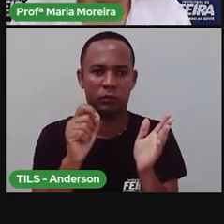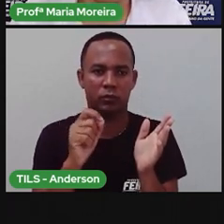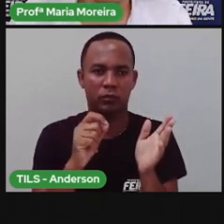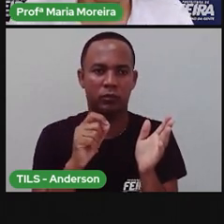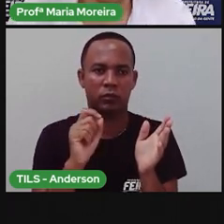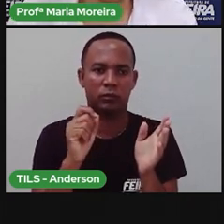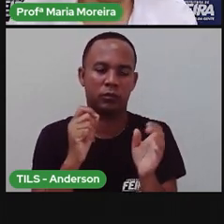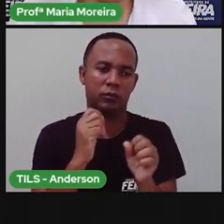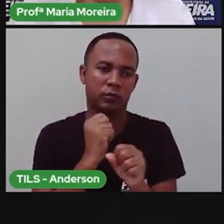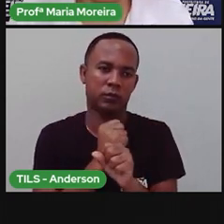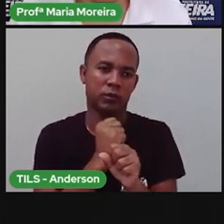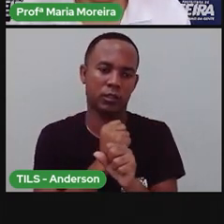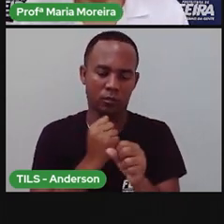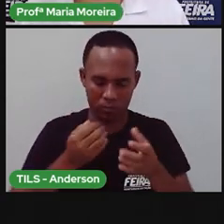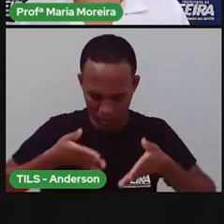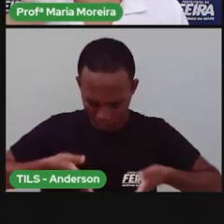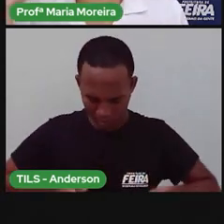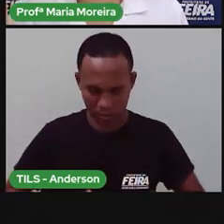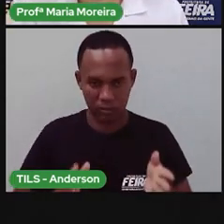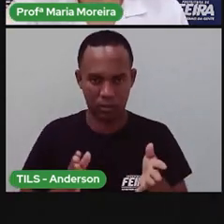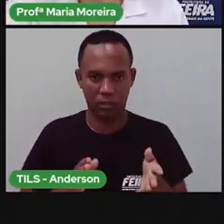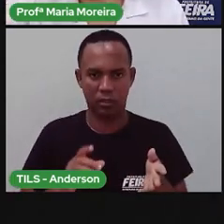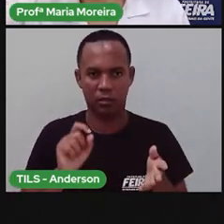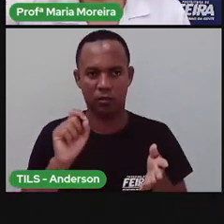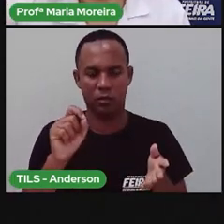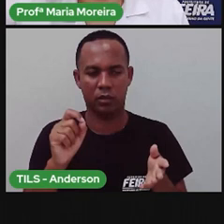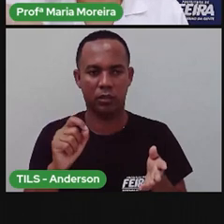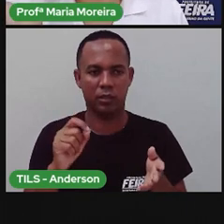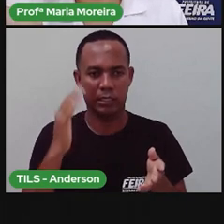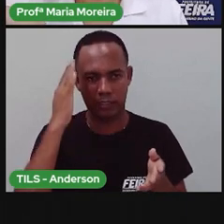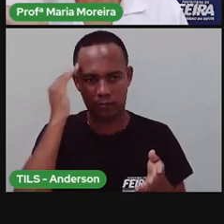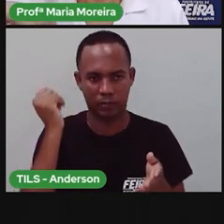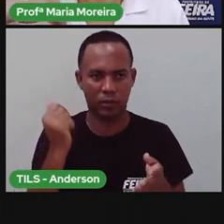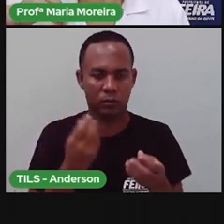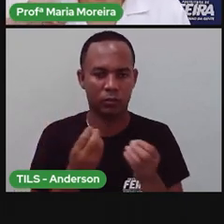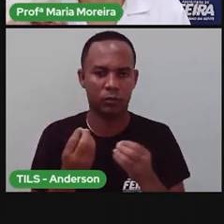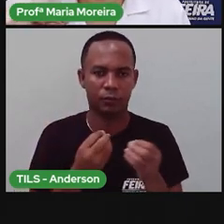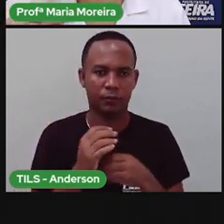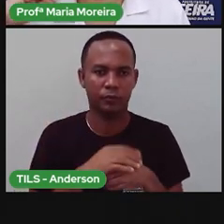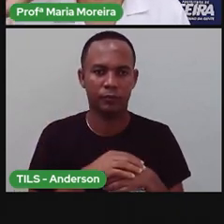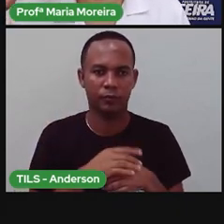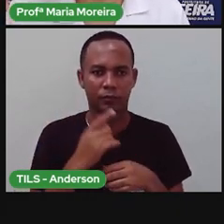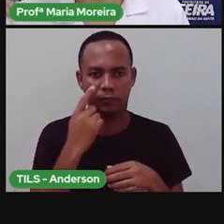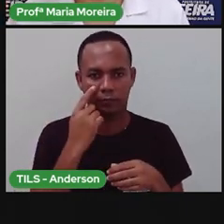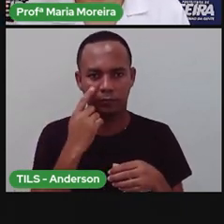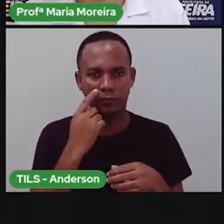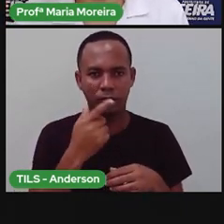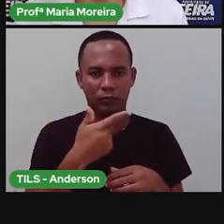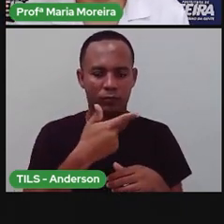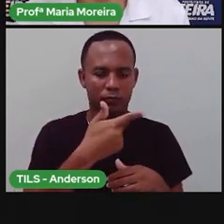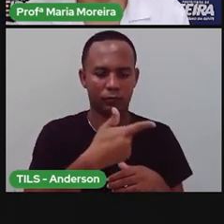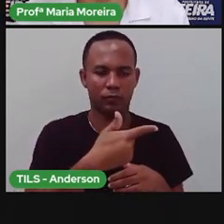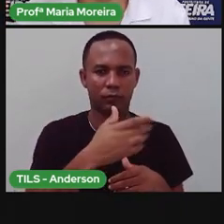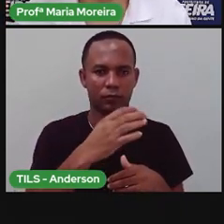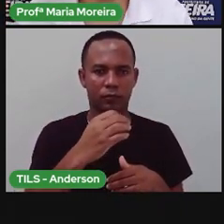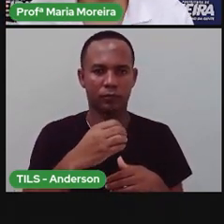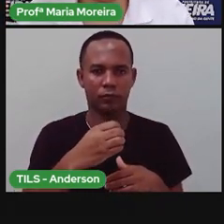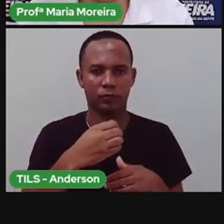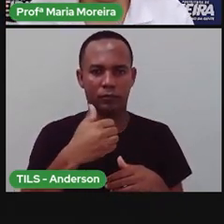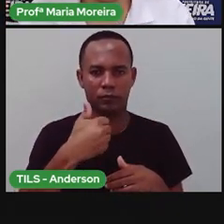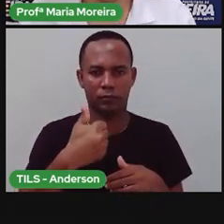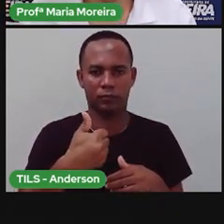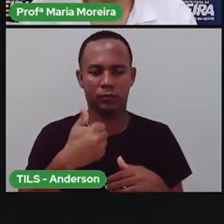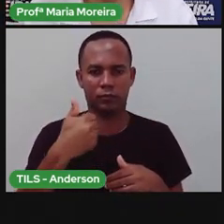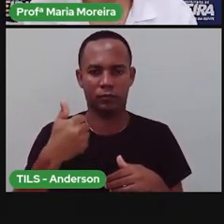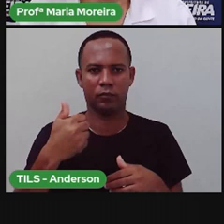O ano que eu nasci, ou que o cachorrinho que eu quero saber nasceu. Então, se eu estou em dois mil e vinte e um, eu vou subtrair o